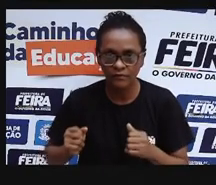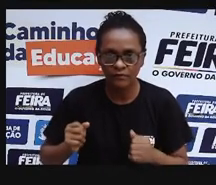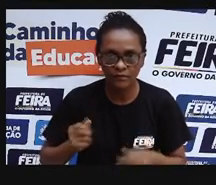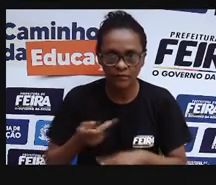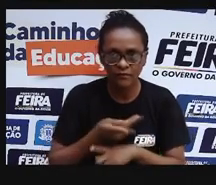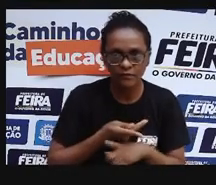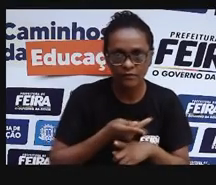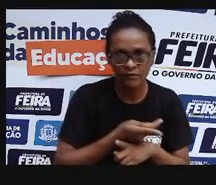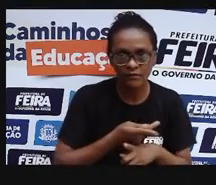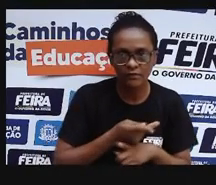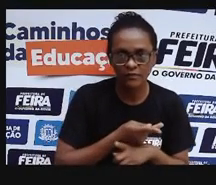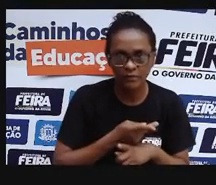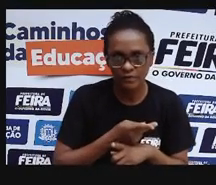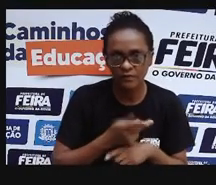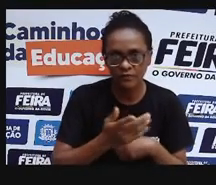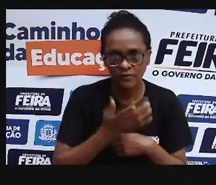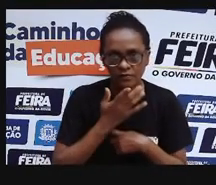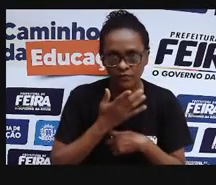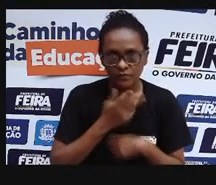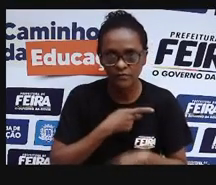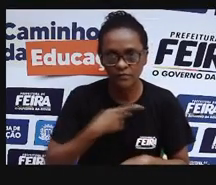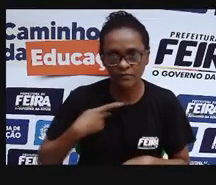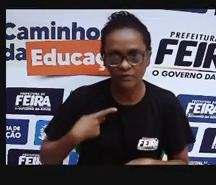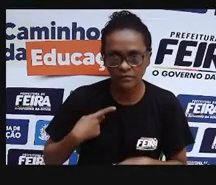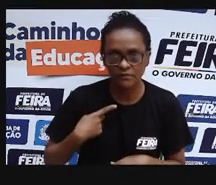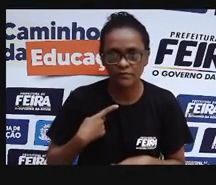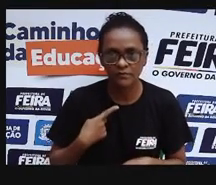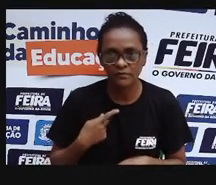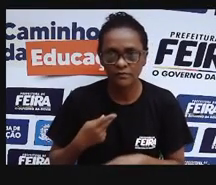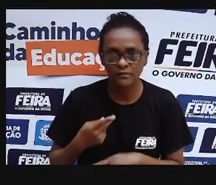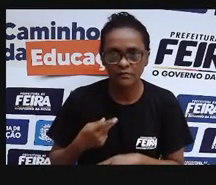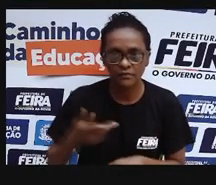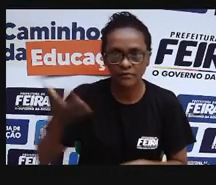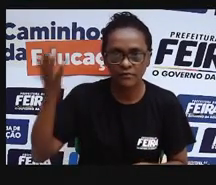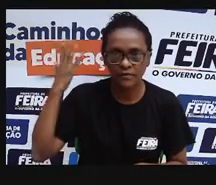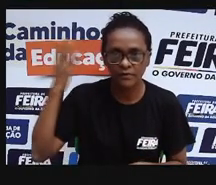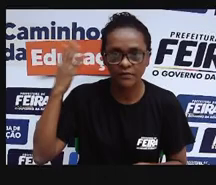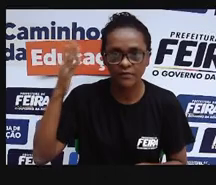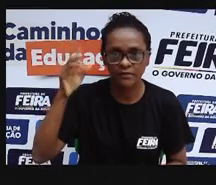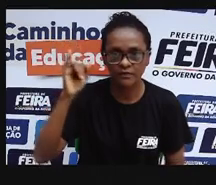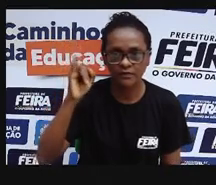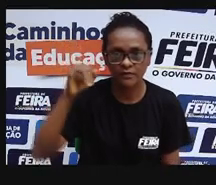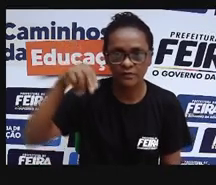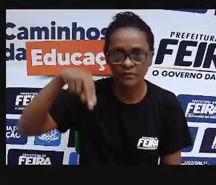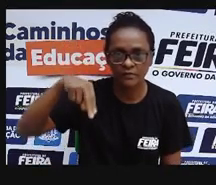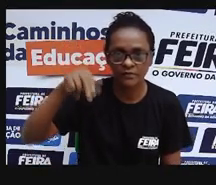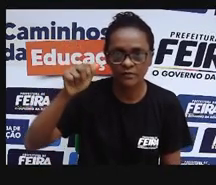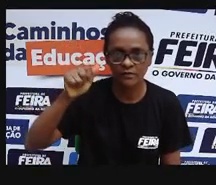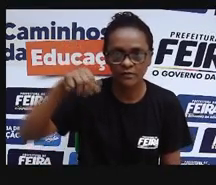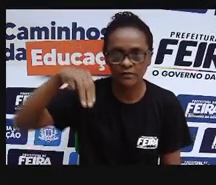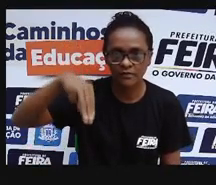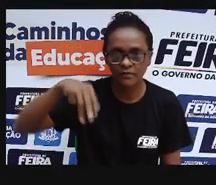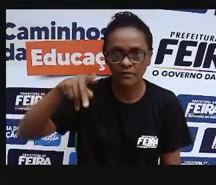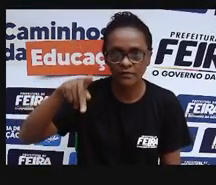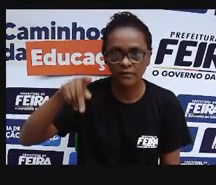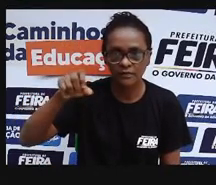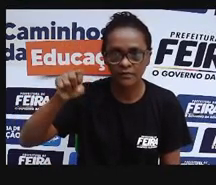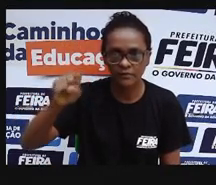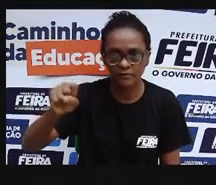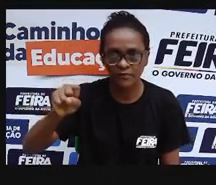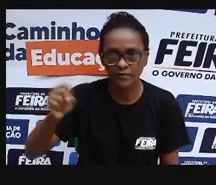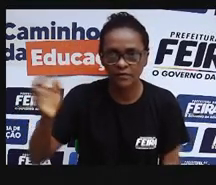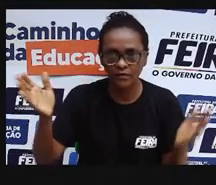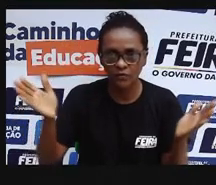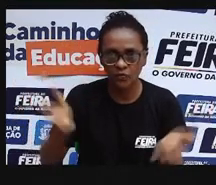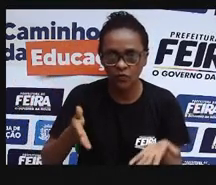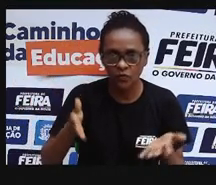saúde. Então, antigamente, existia IAPS, INAMPS, né? E aí, o SANDU, que hoje em